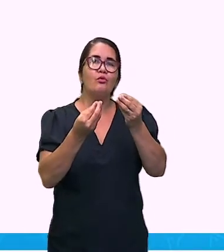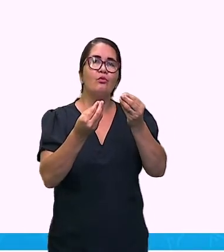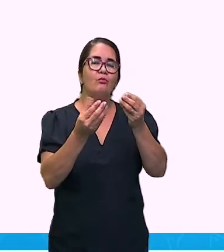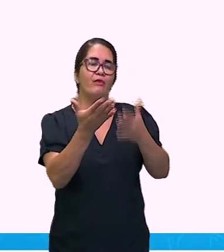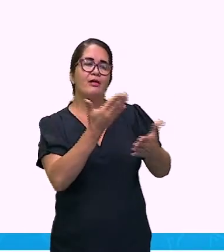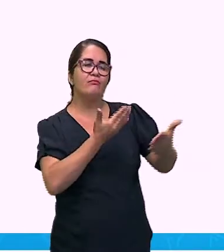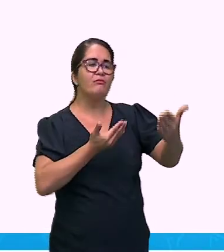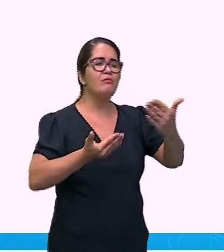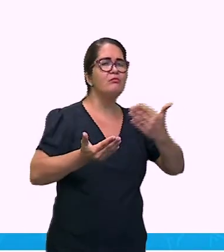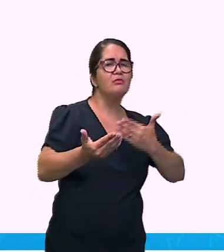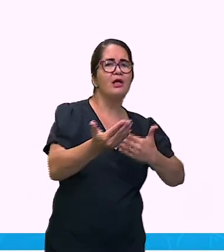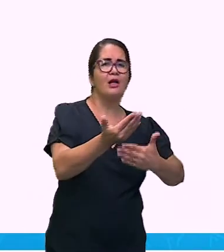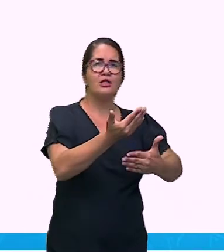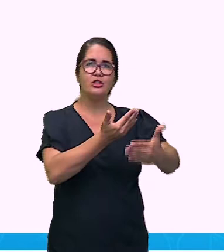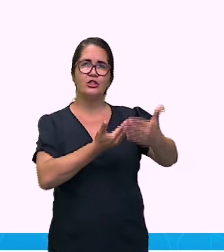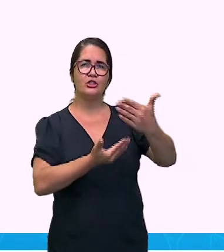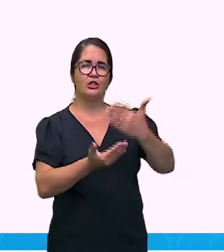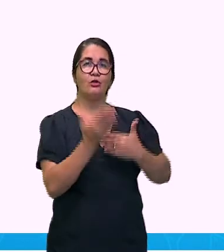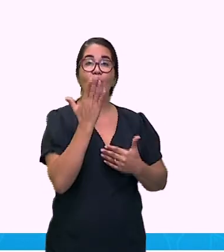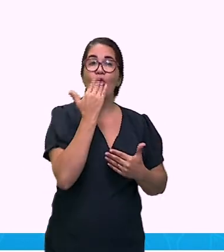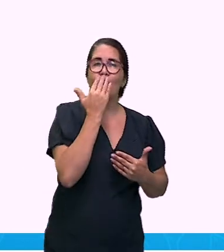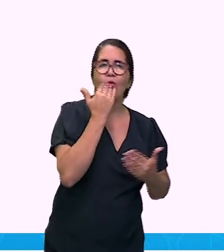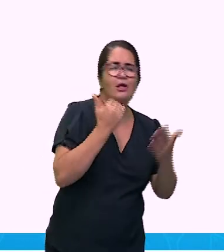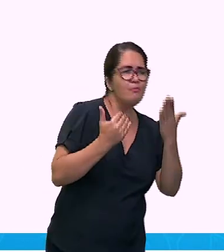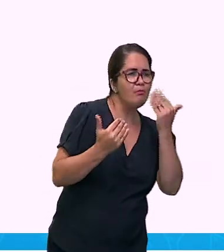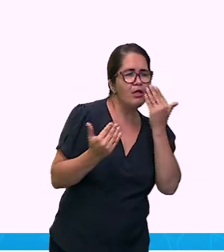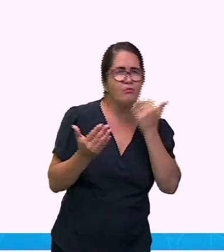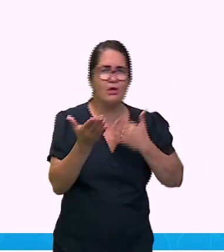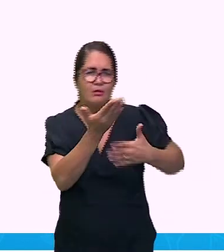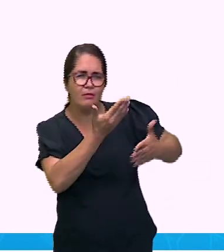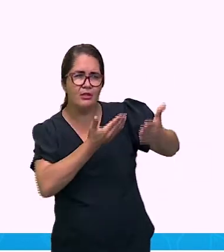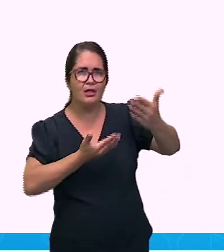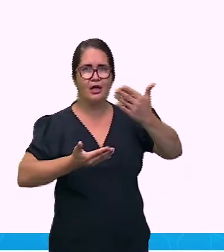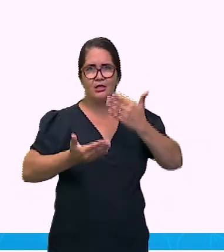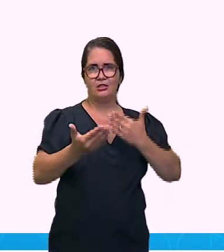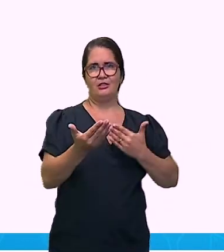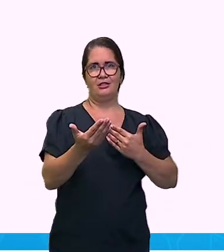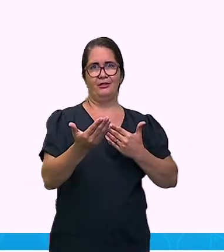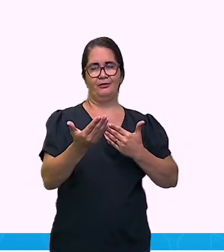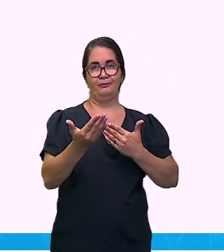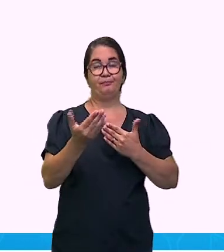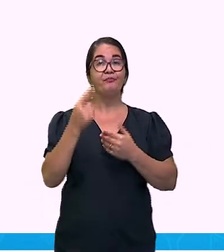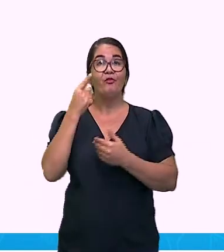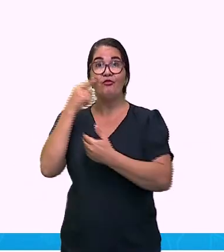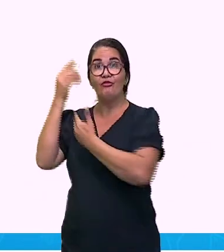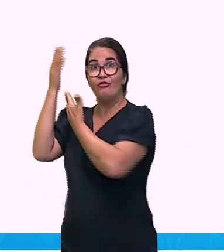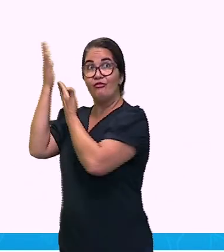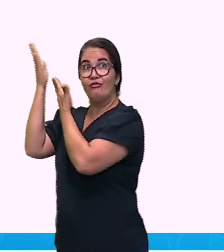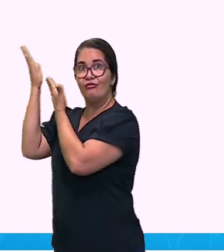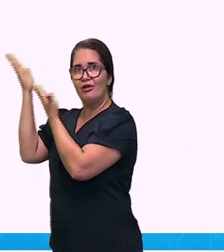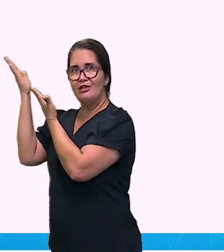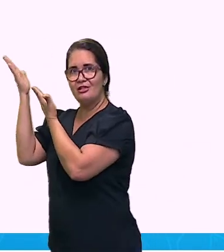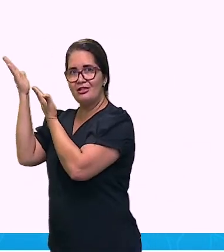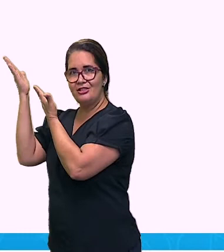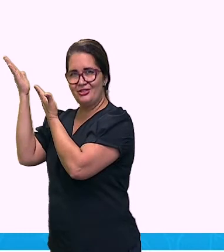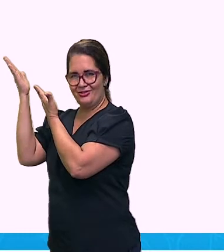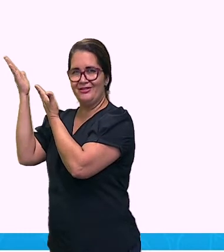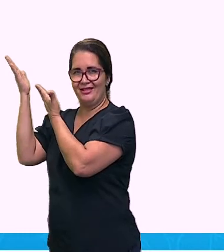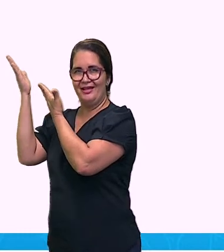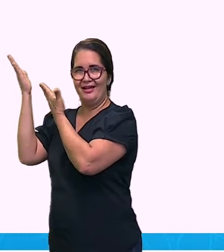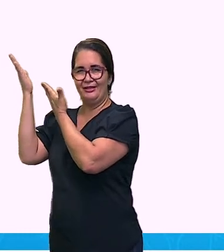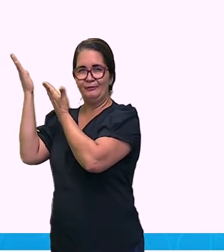condição de perda para os dois. Nós temos, então, dentro desse sistema